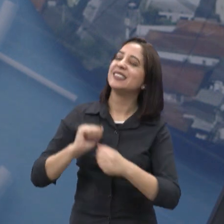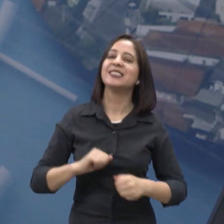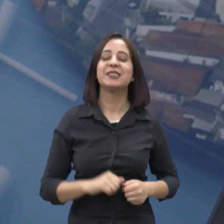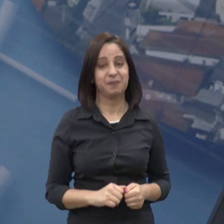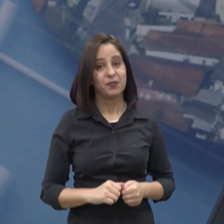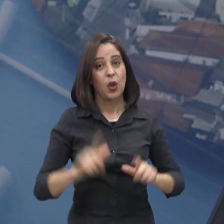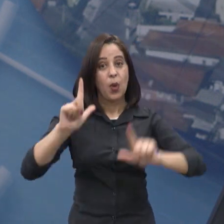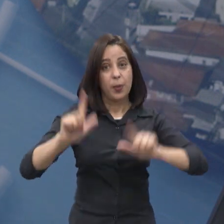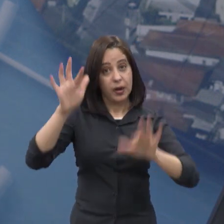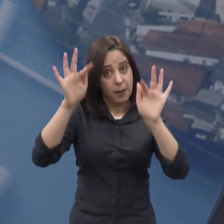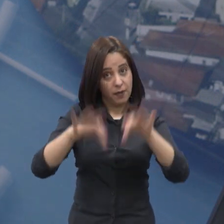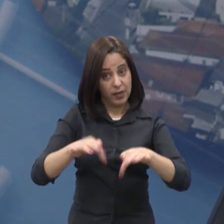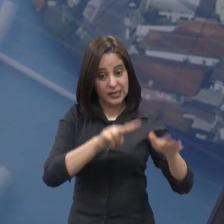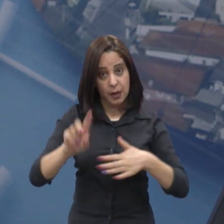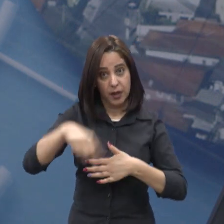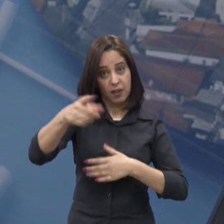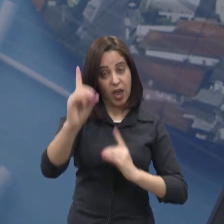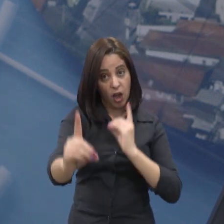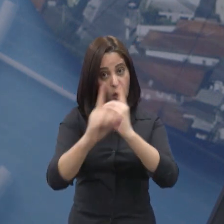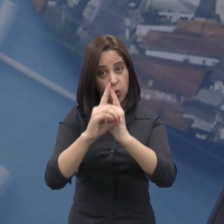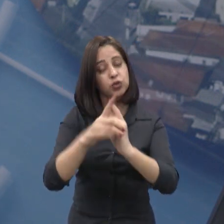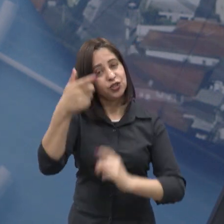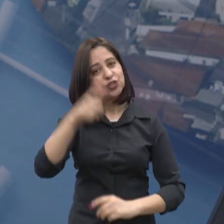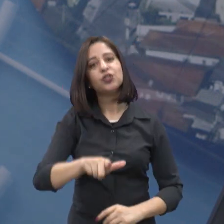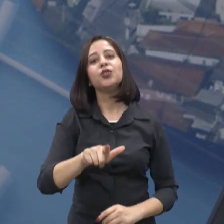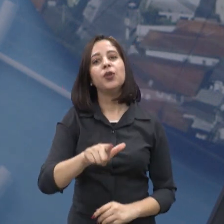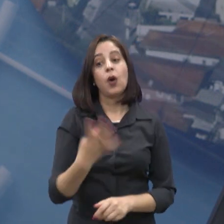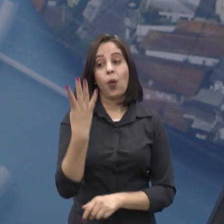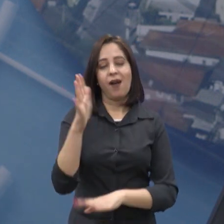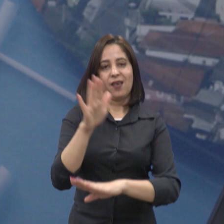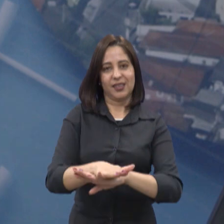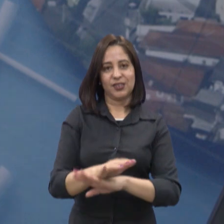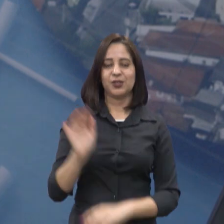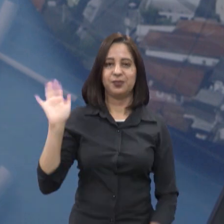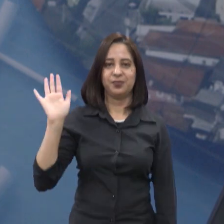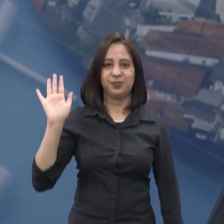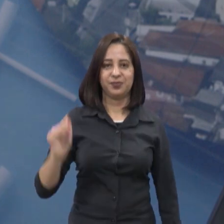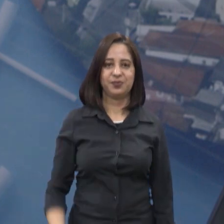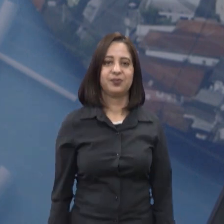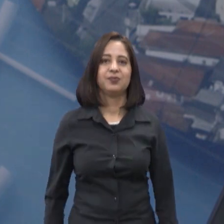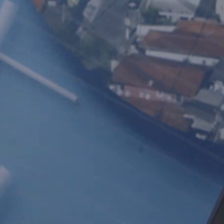Diálogos fica por aqui, mas semana que vem estaremos de volta novamente a partir das 4 da tarde. Até mais!